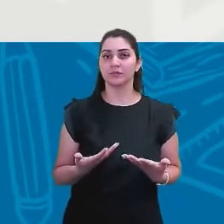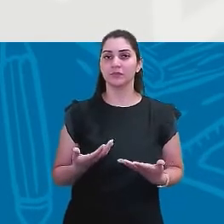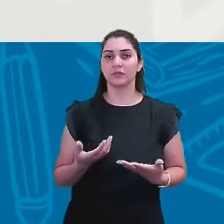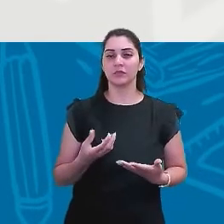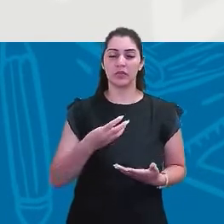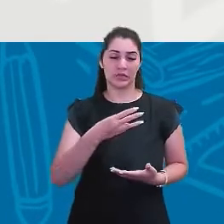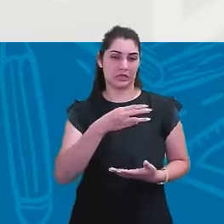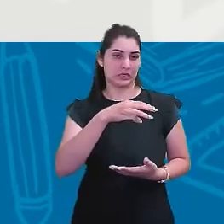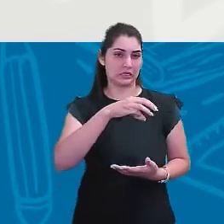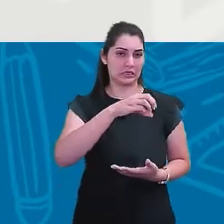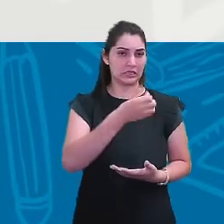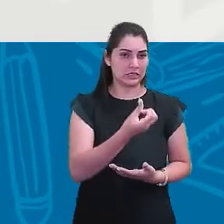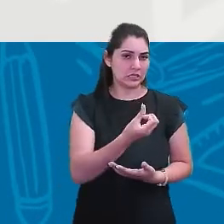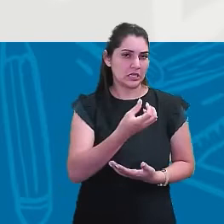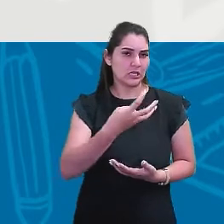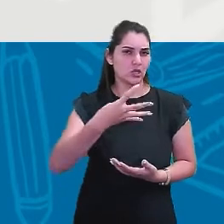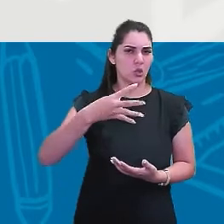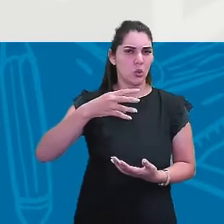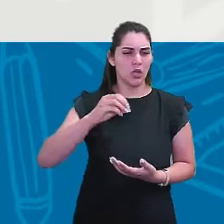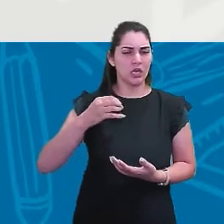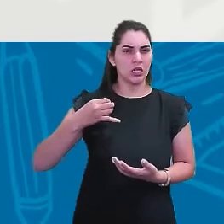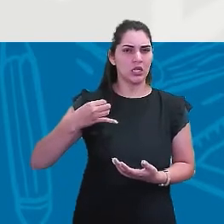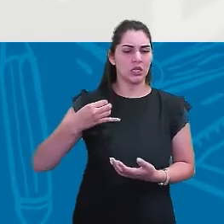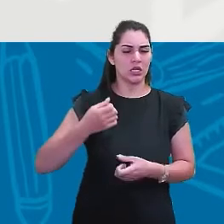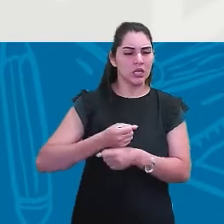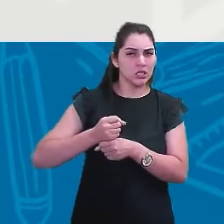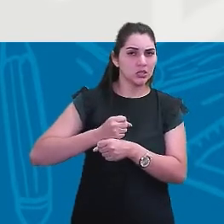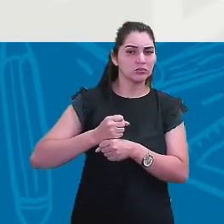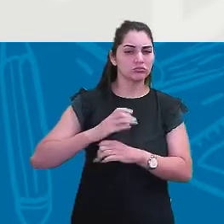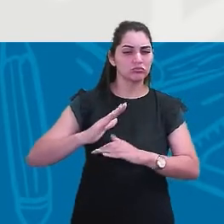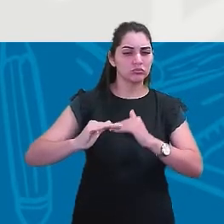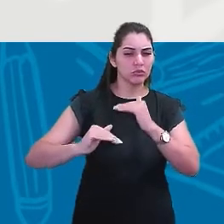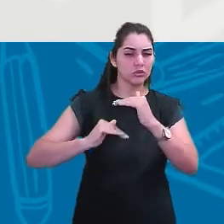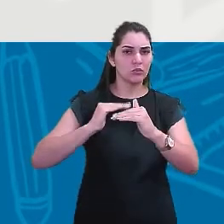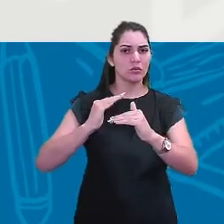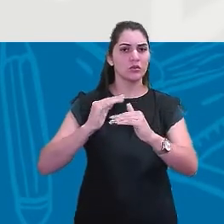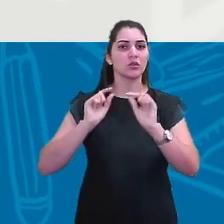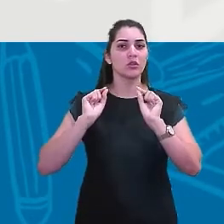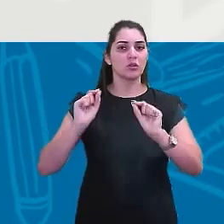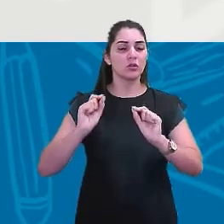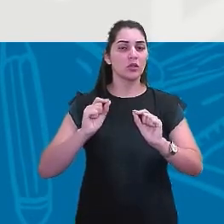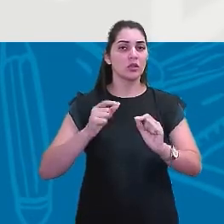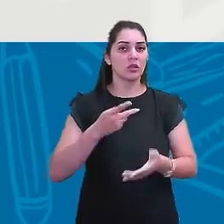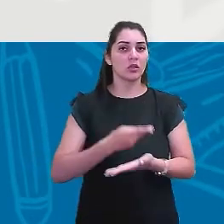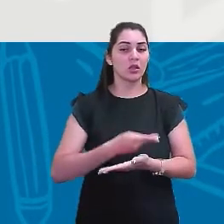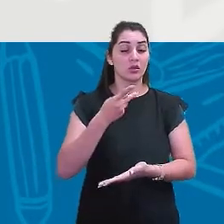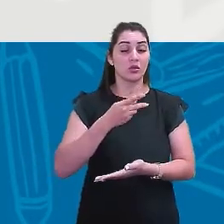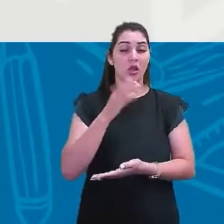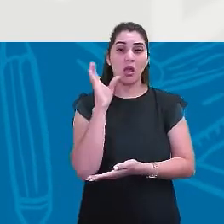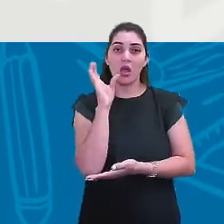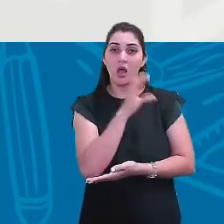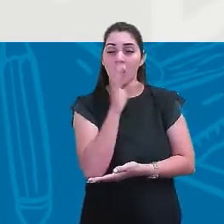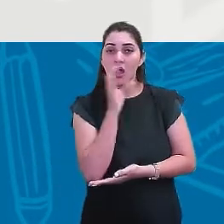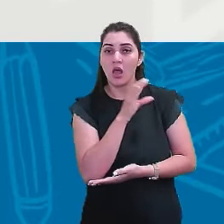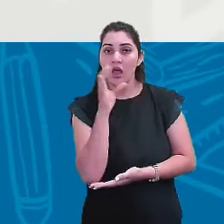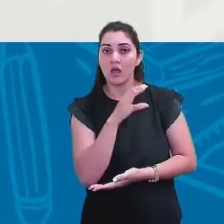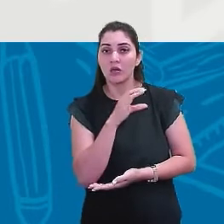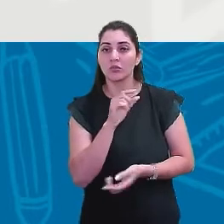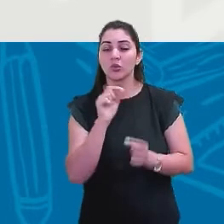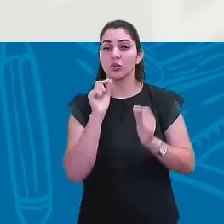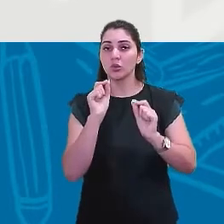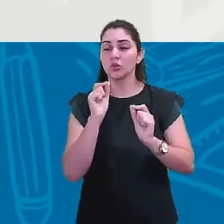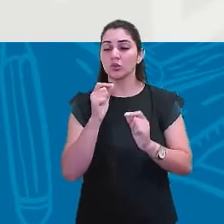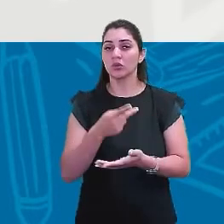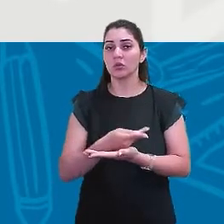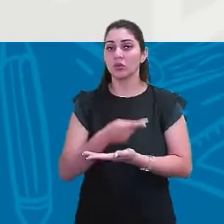36, 40 anos. Então, é um processo que ocorre de uma maneira muito mais rápida do que ocorreu